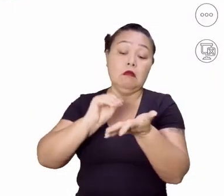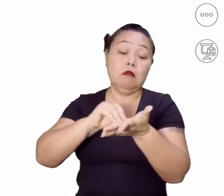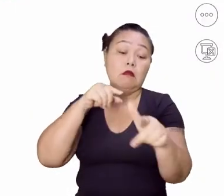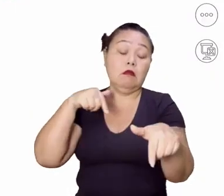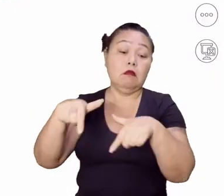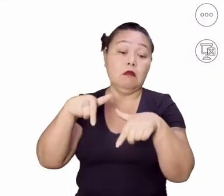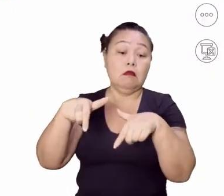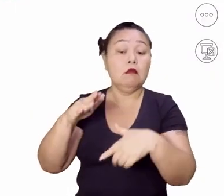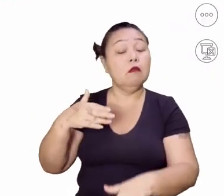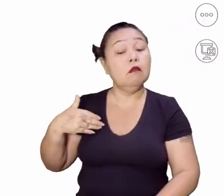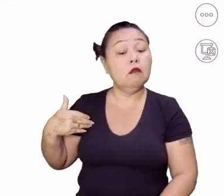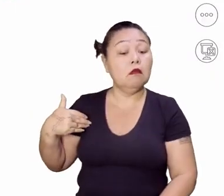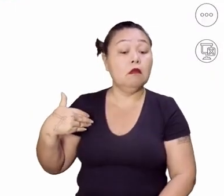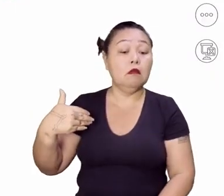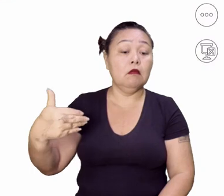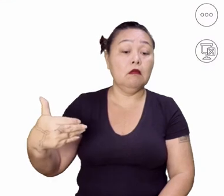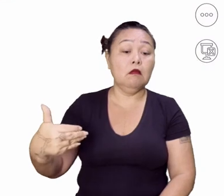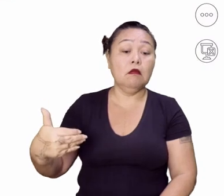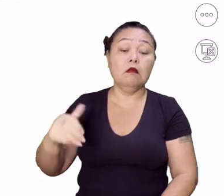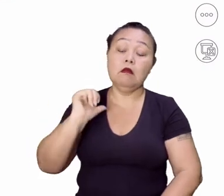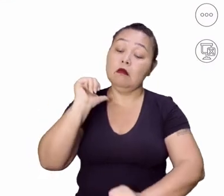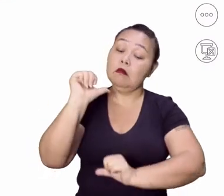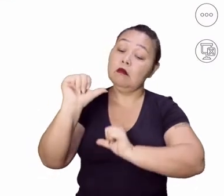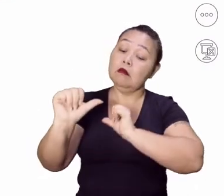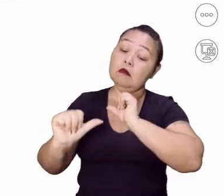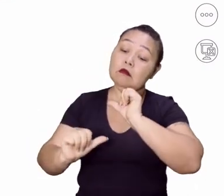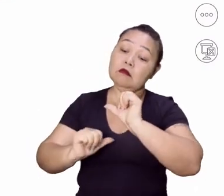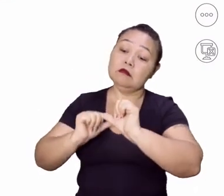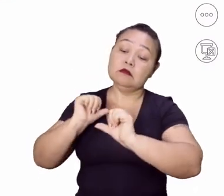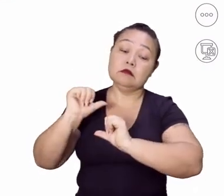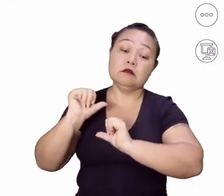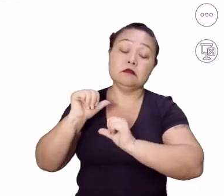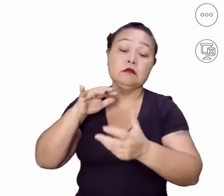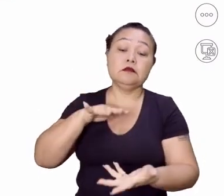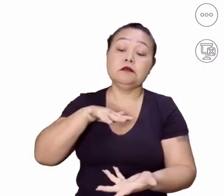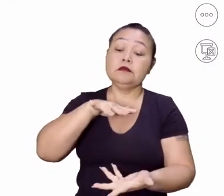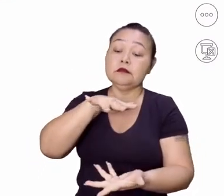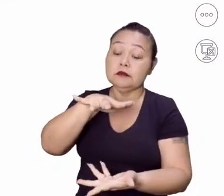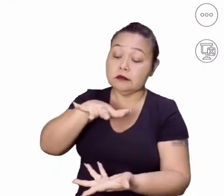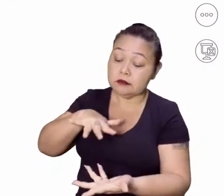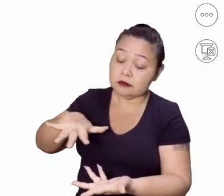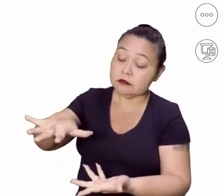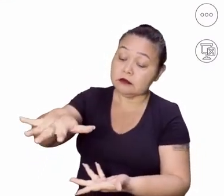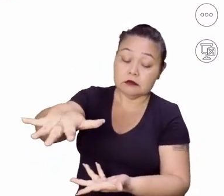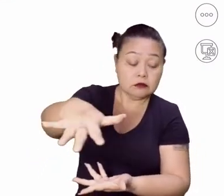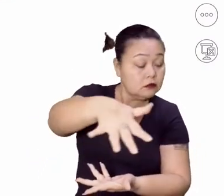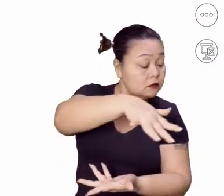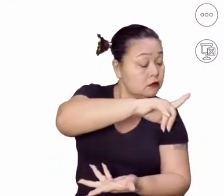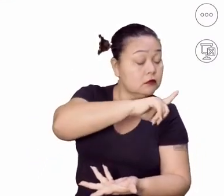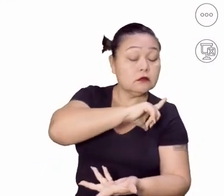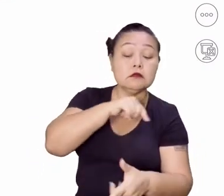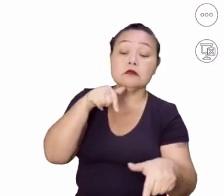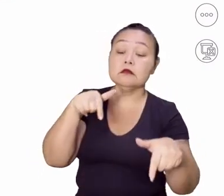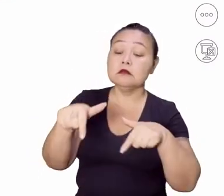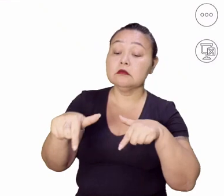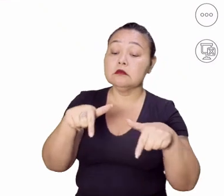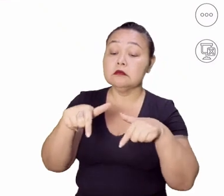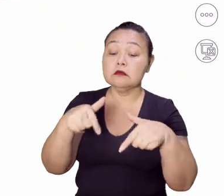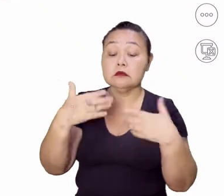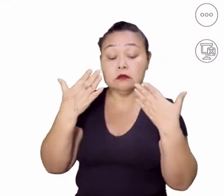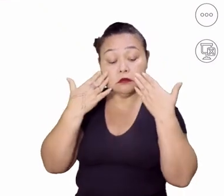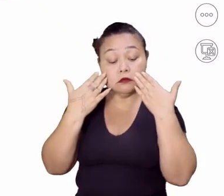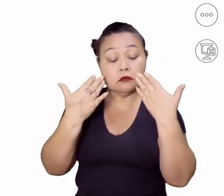Então, começamos agora falando sobre as transformações que o mundo do trabalho está trazendo para a nossa